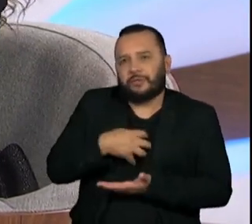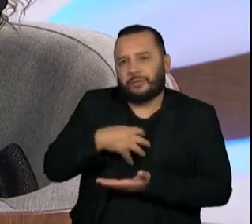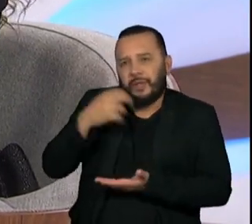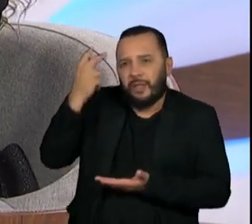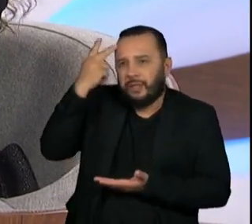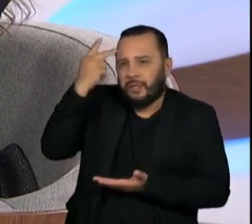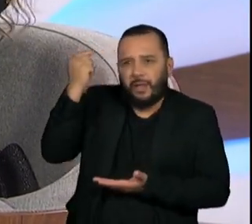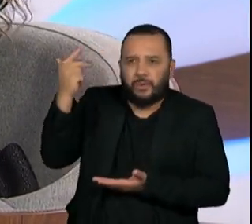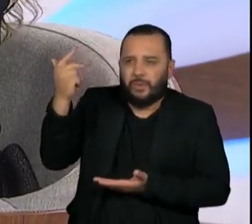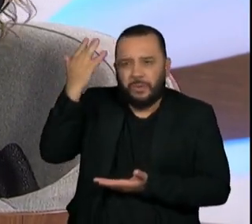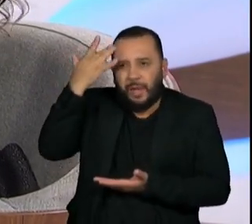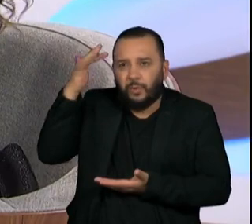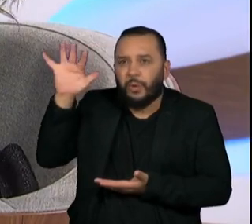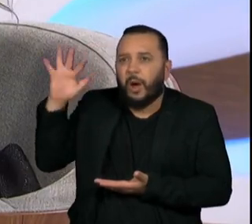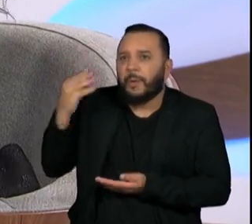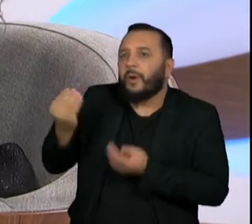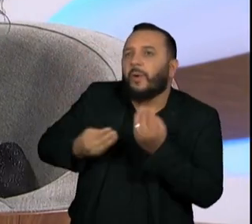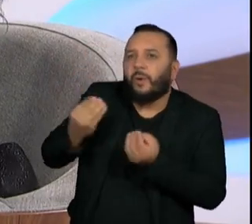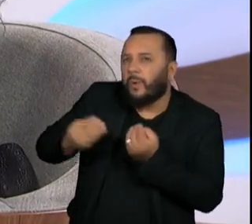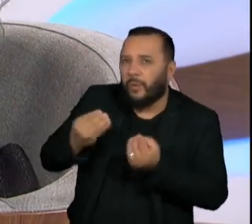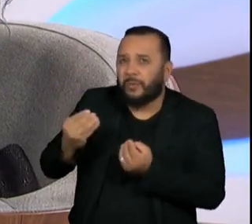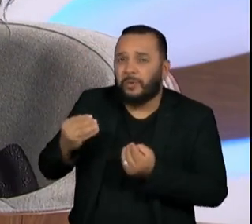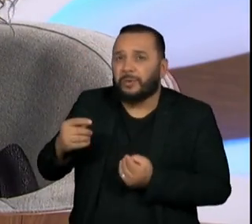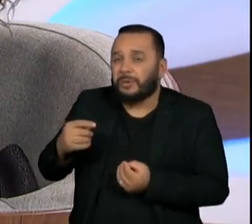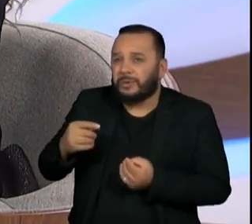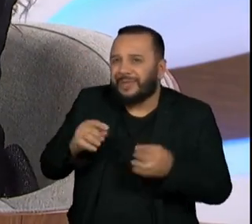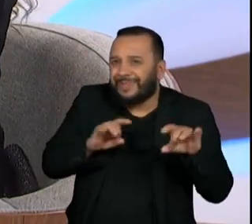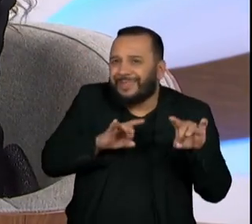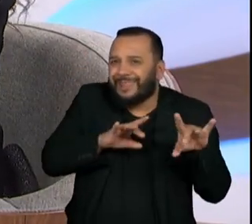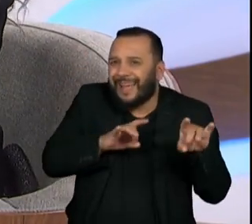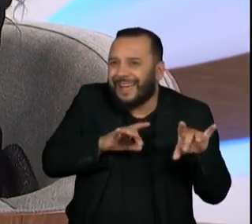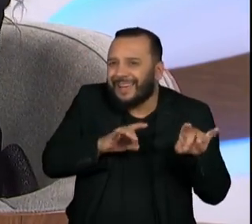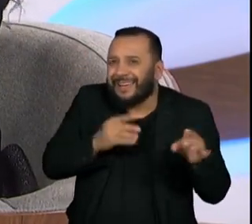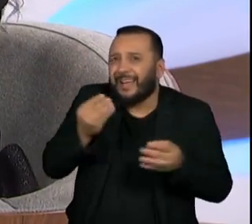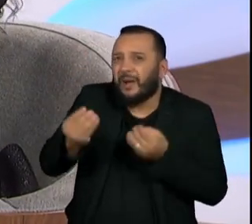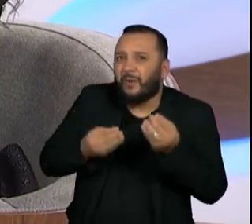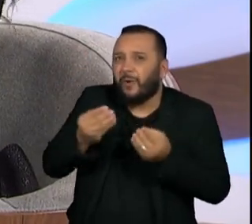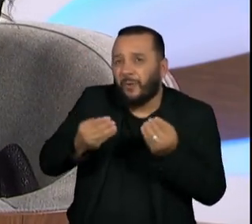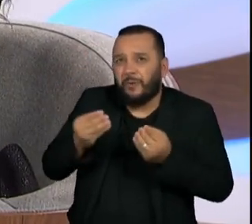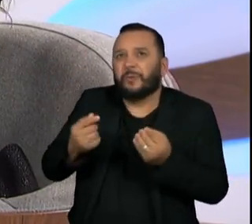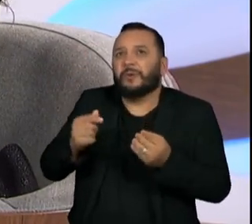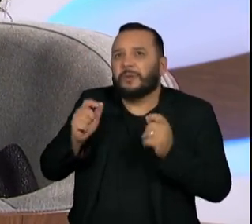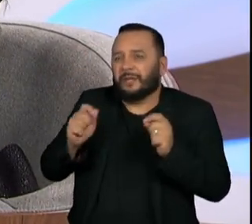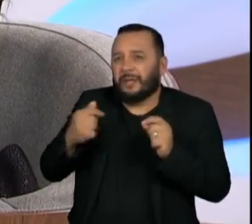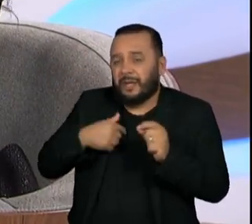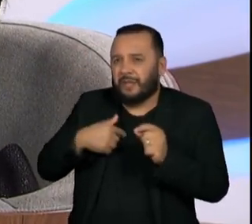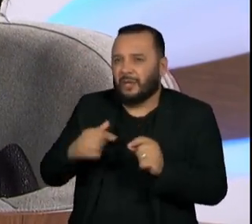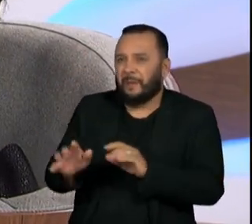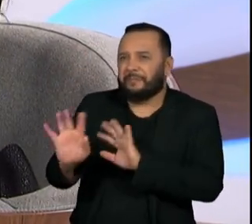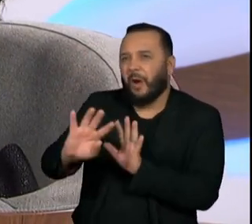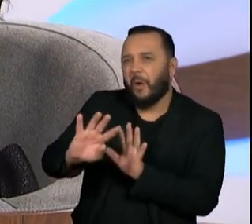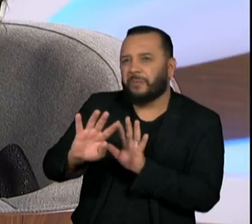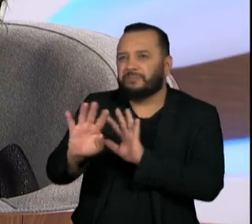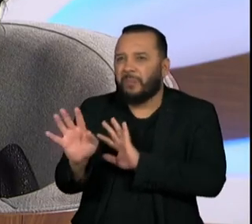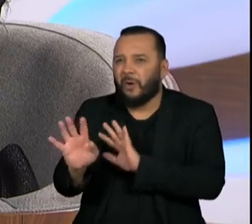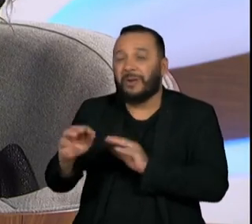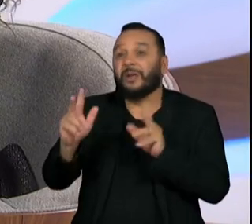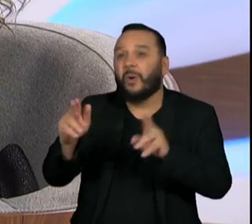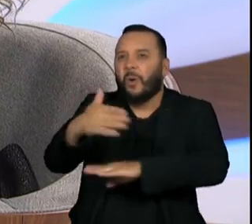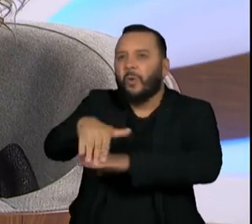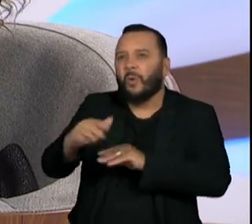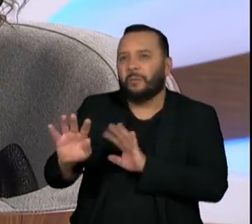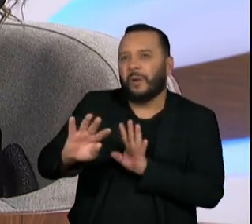estava tentando, é como é que tecnicamente a gente conseguia fazer aquela soma que desse aquela massa bonita que acontecia na rua.